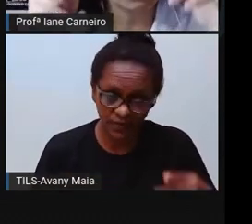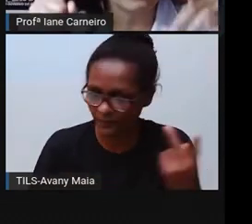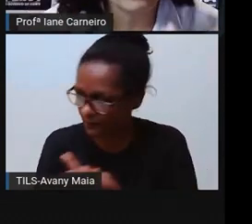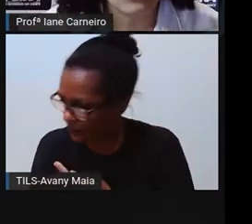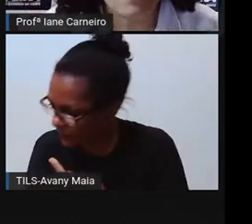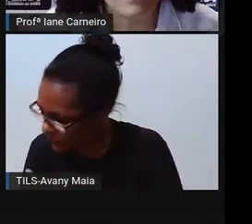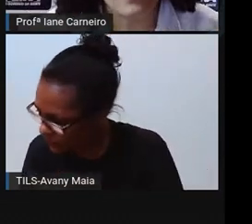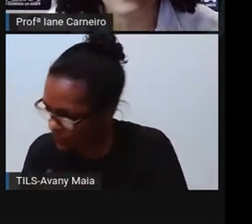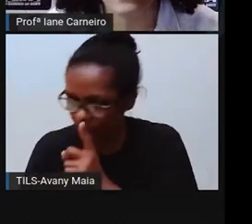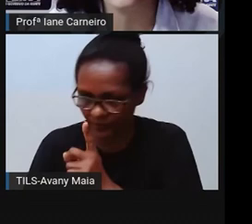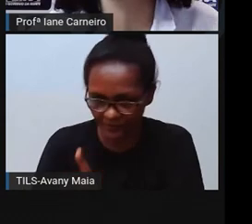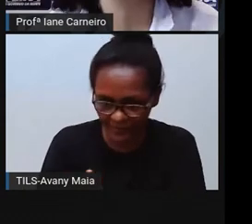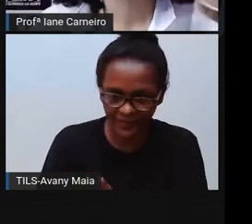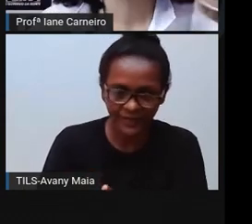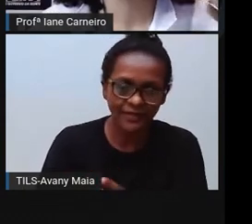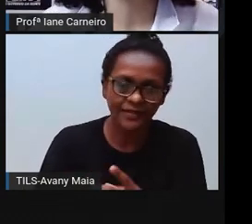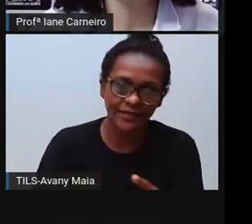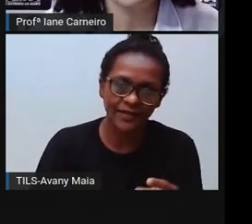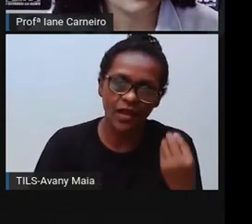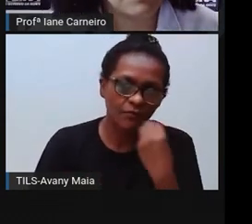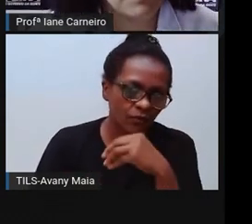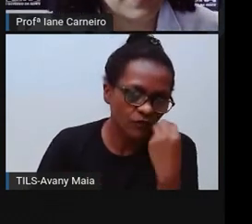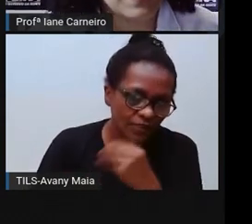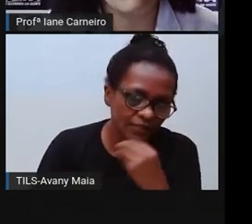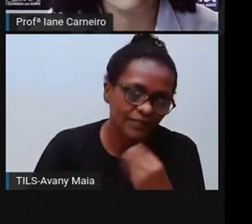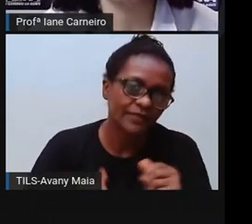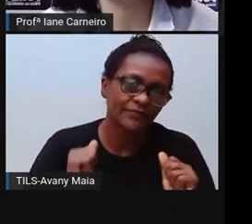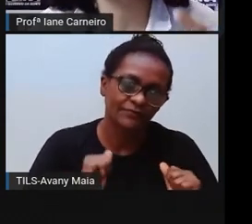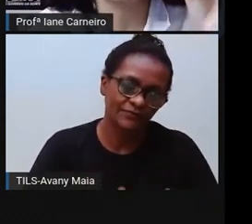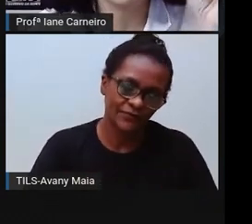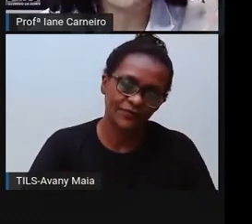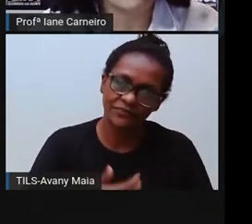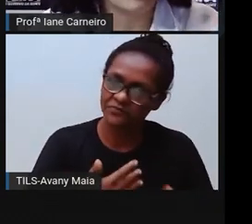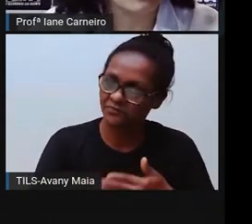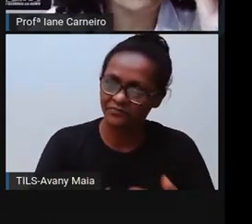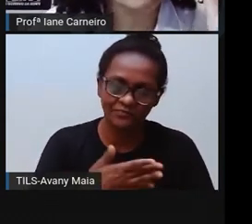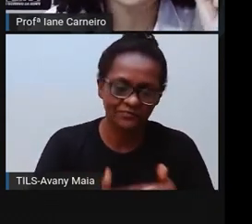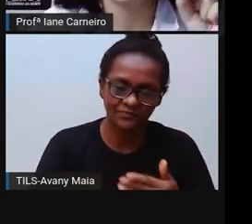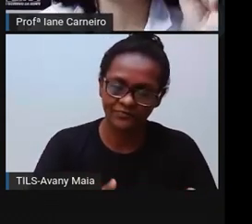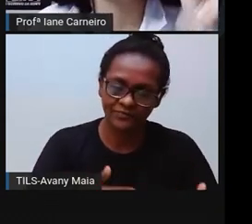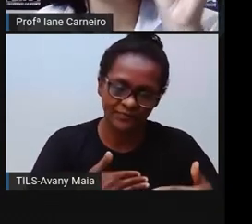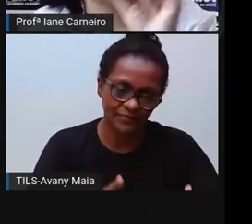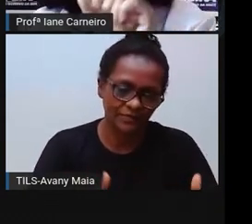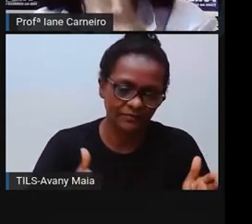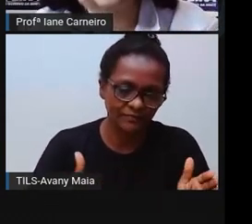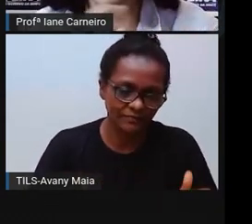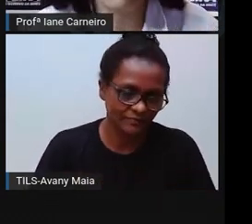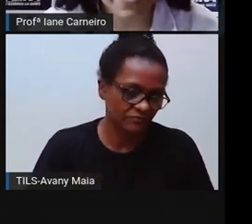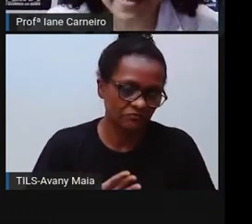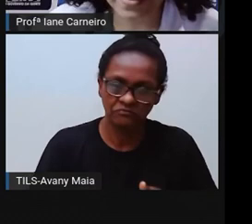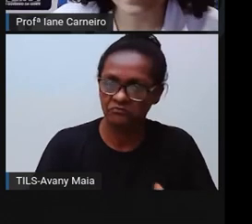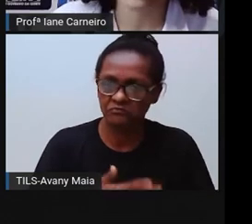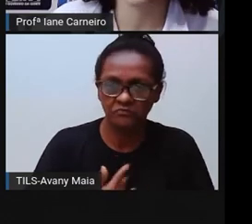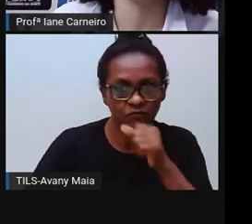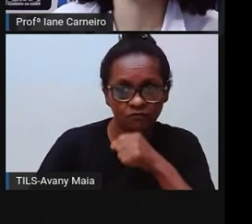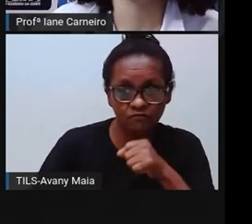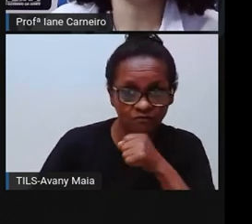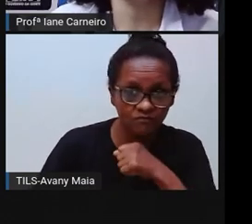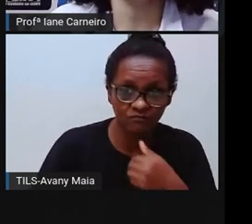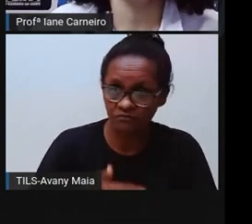desenhando no papel mesmo. Quem não tiver tampilha, pode fazer com papelão, né? As peças.